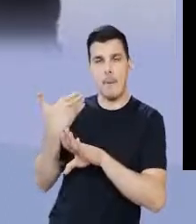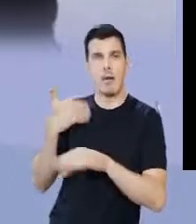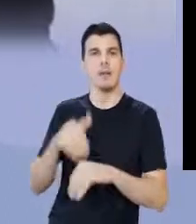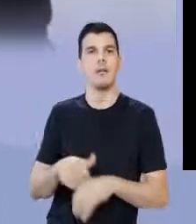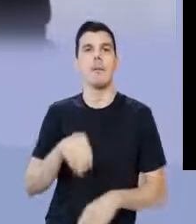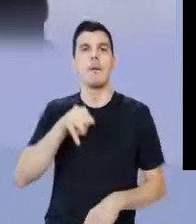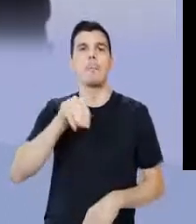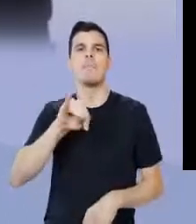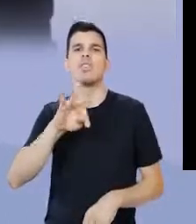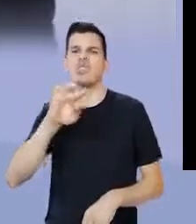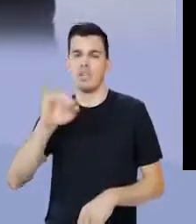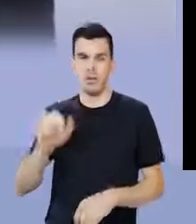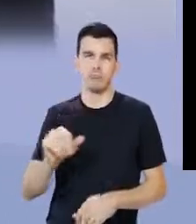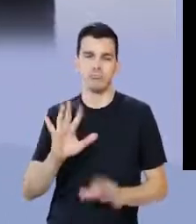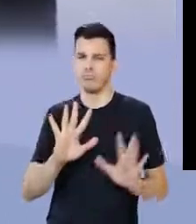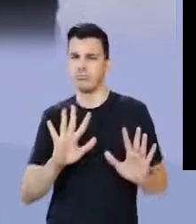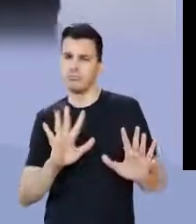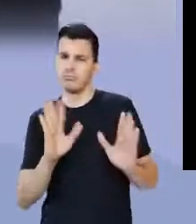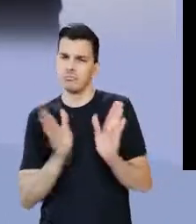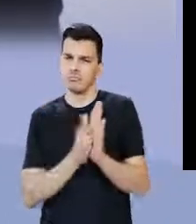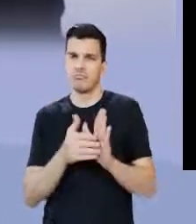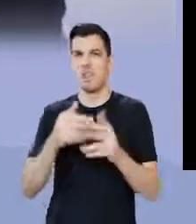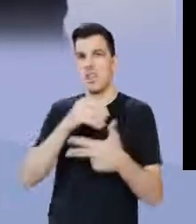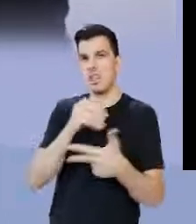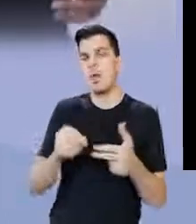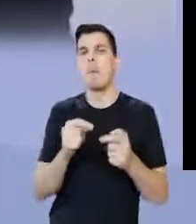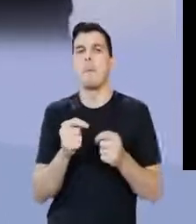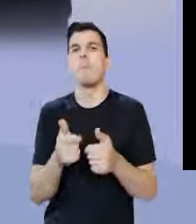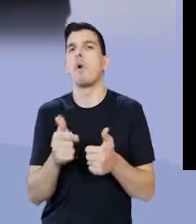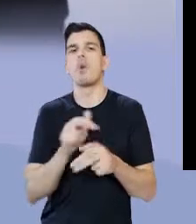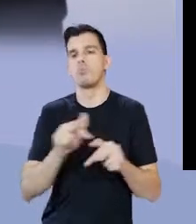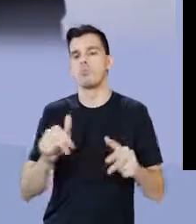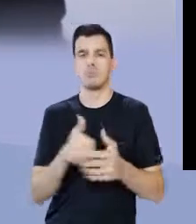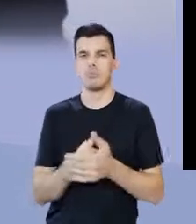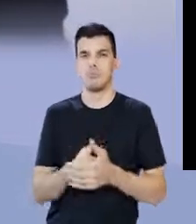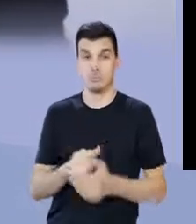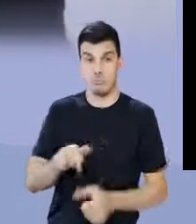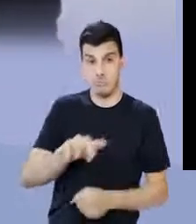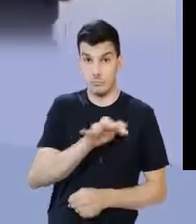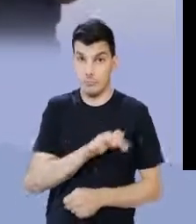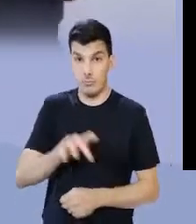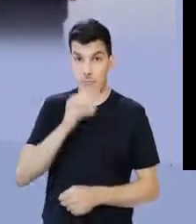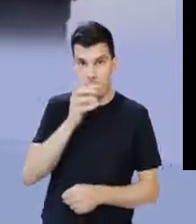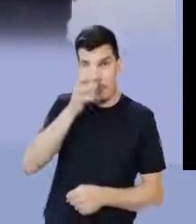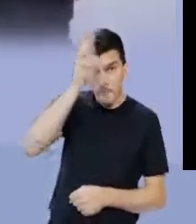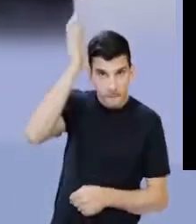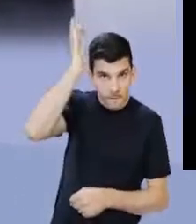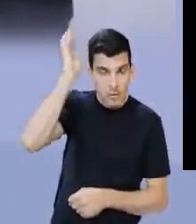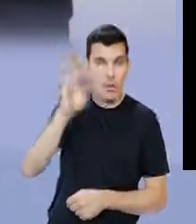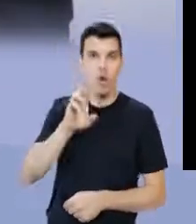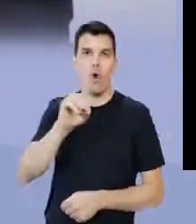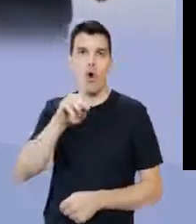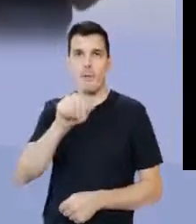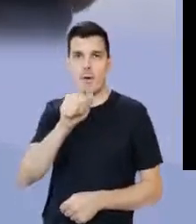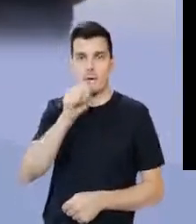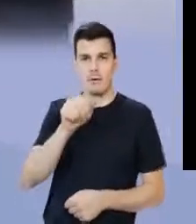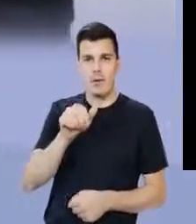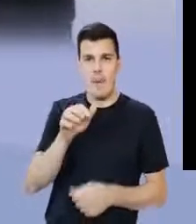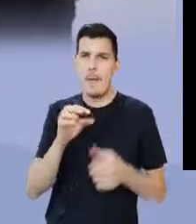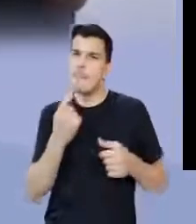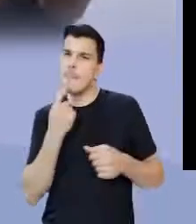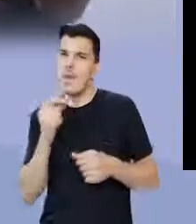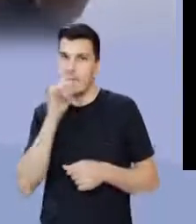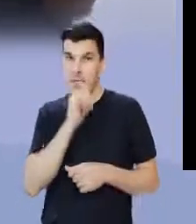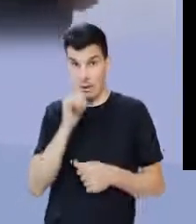lendária, mítica. A mítica é um pouco cobra para nós, nós sabemos ali que para a região de Roma, para a